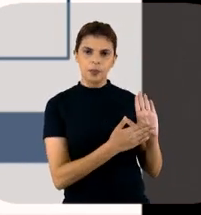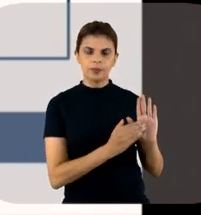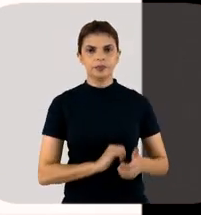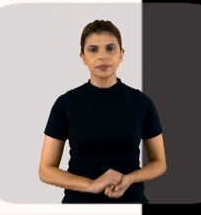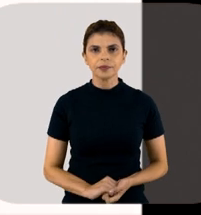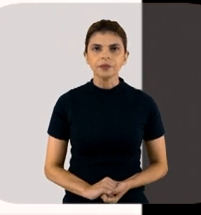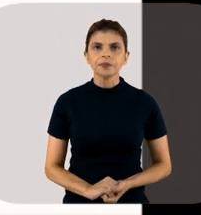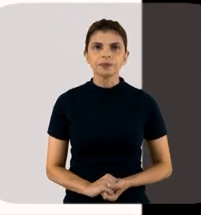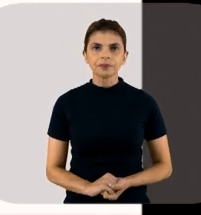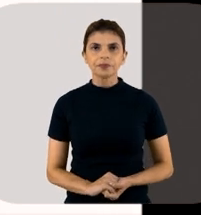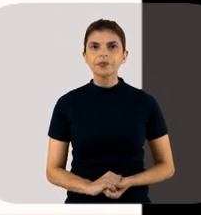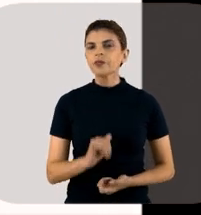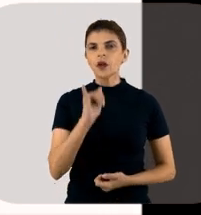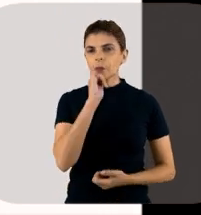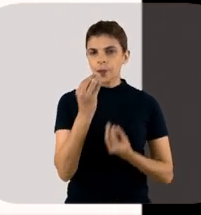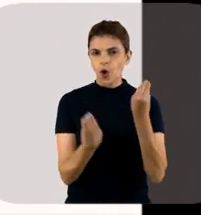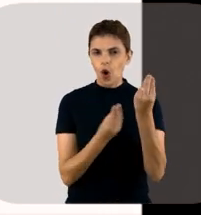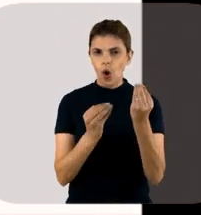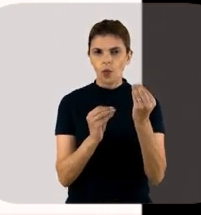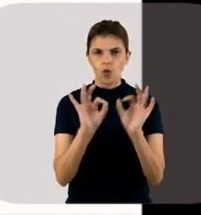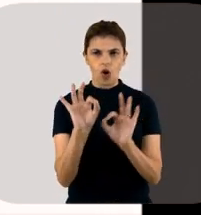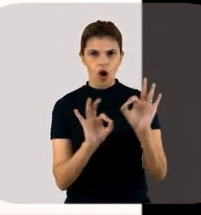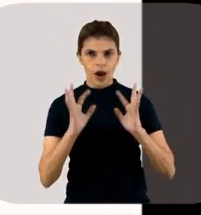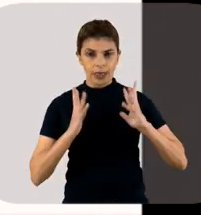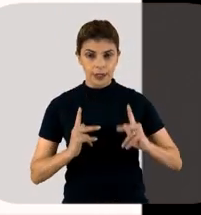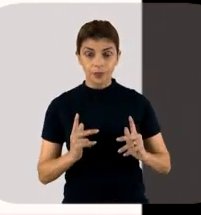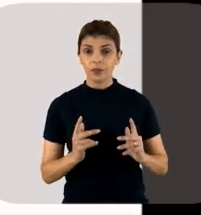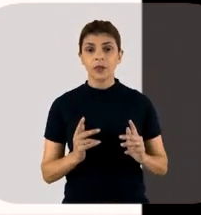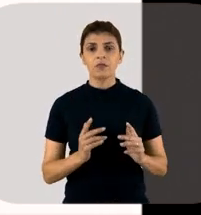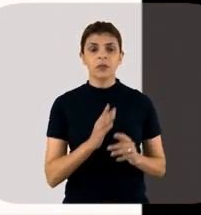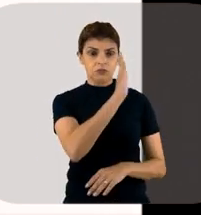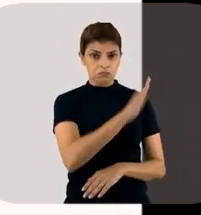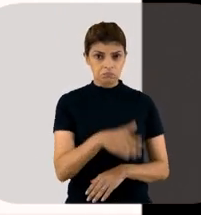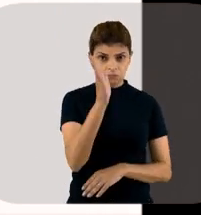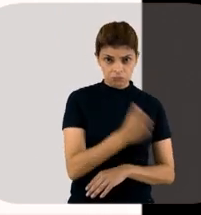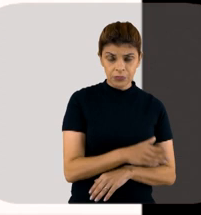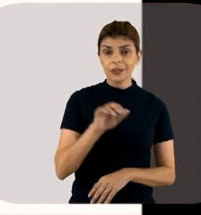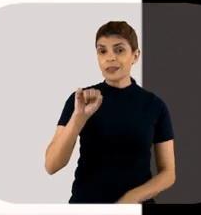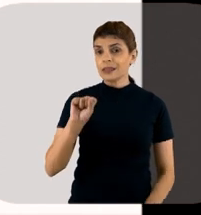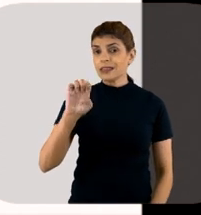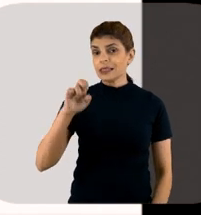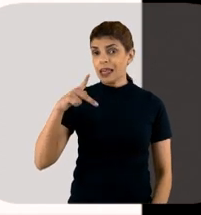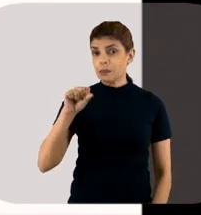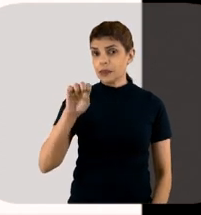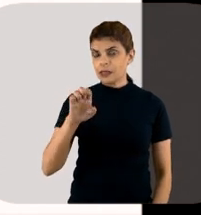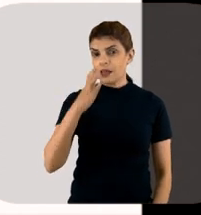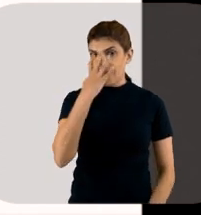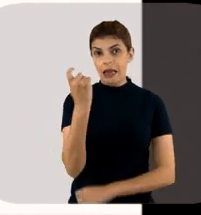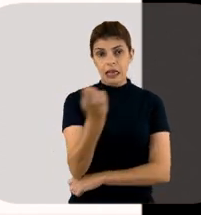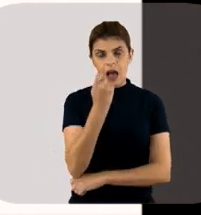proposta. Então, como é que a gente ficou? Hoje, não tem mais sepsis gráficos, choque